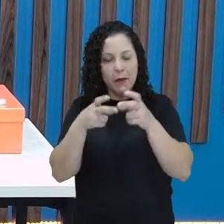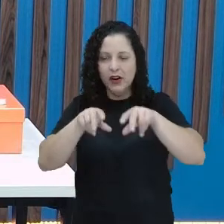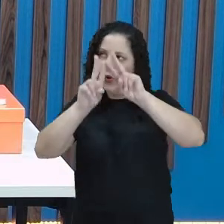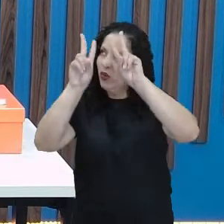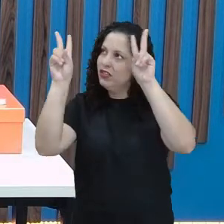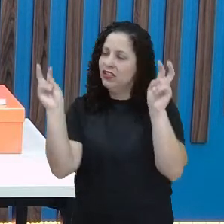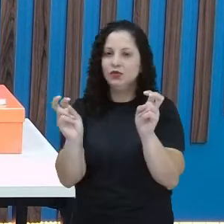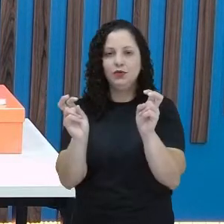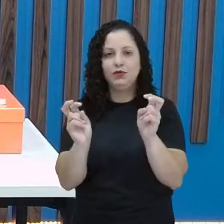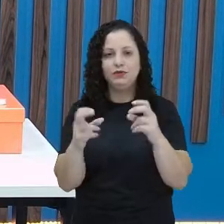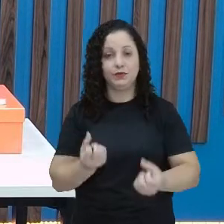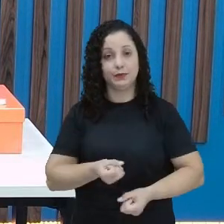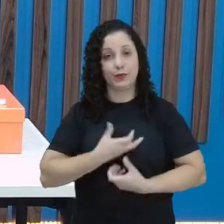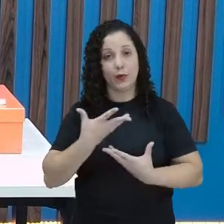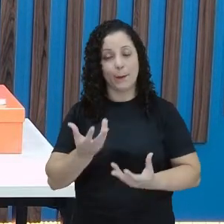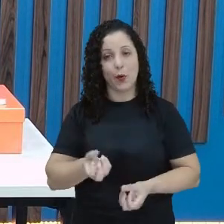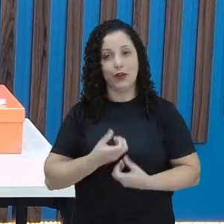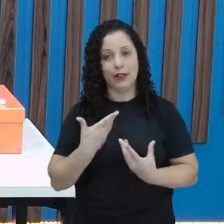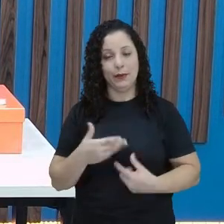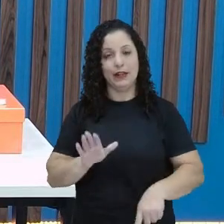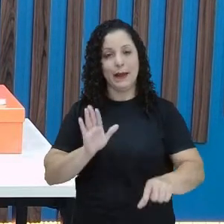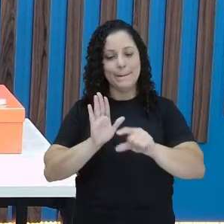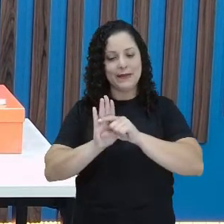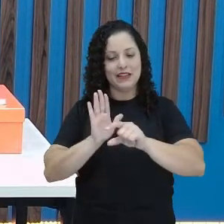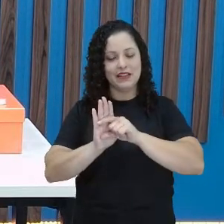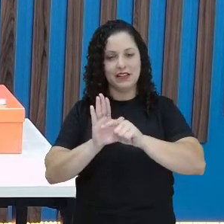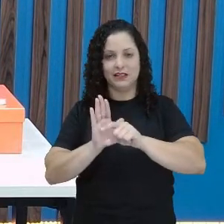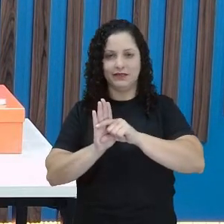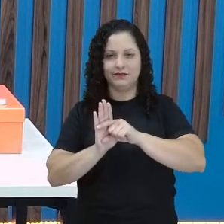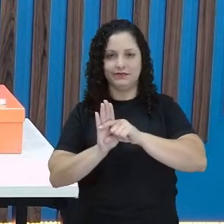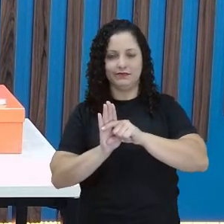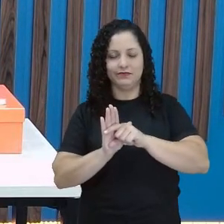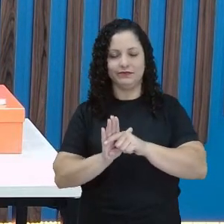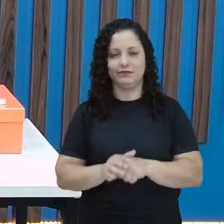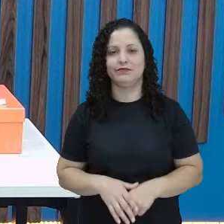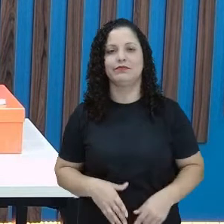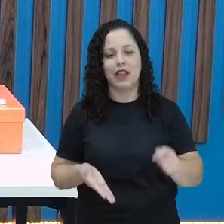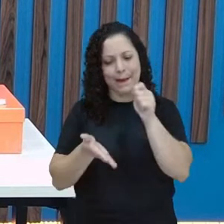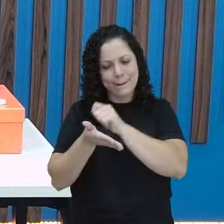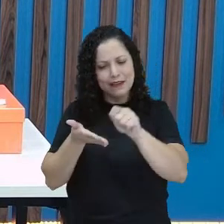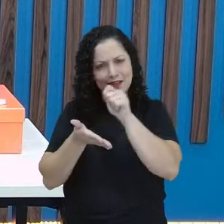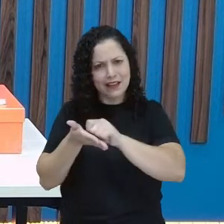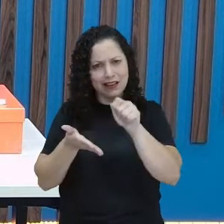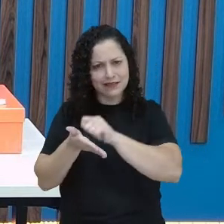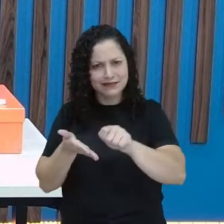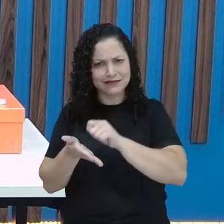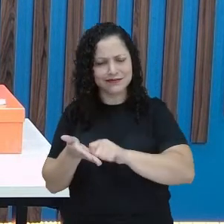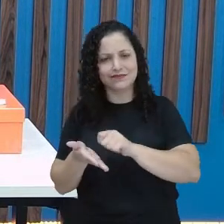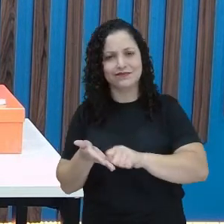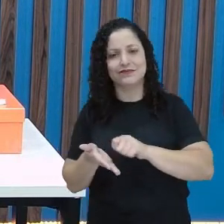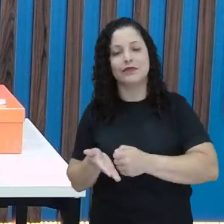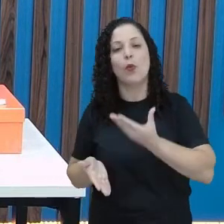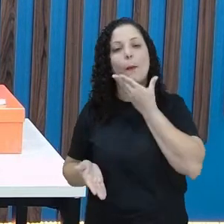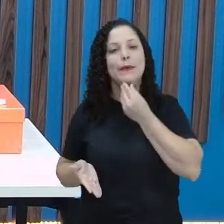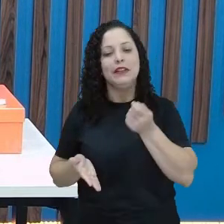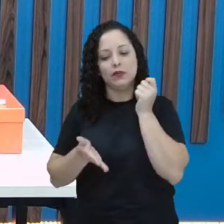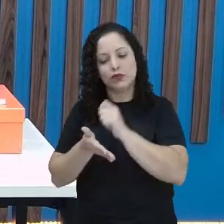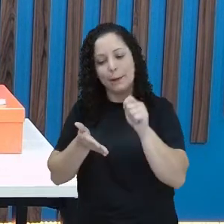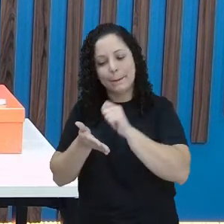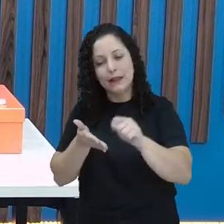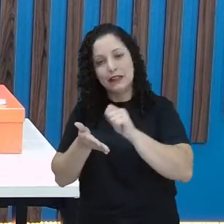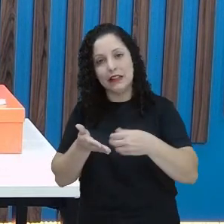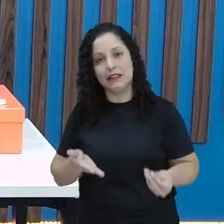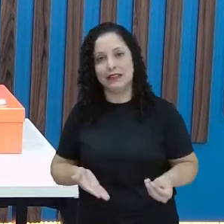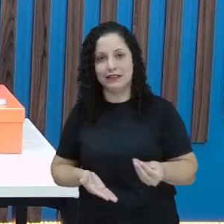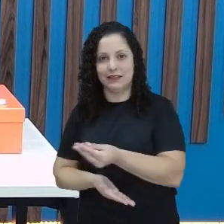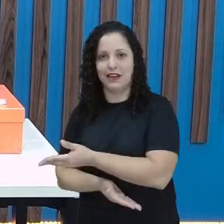do nosso poema, Bilhete ao Senhor Grilo. Então, o menino escreveu um bilhete para o Senhor Grilo. Ele